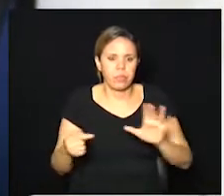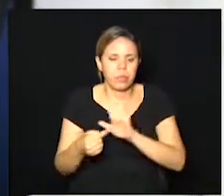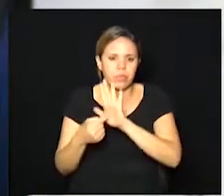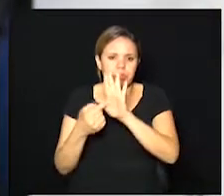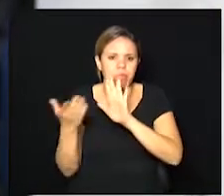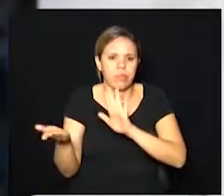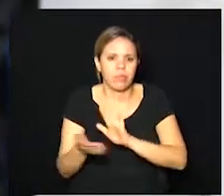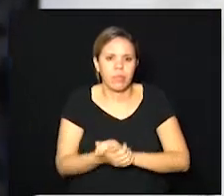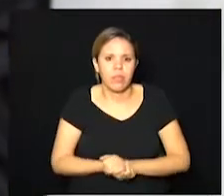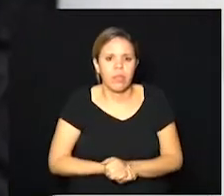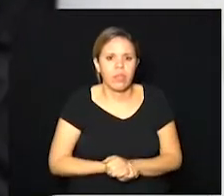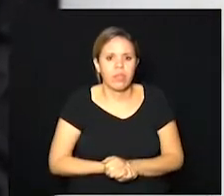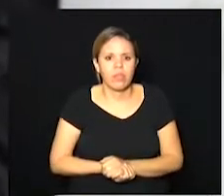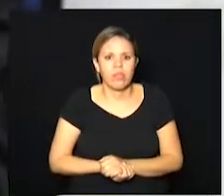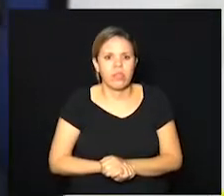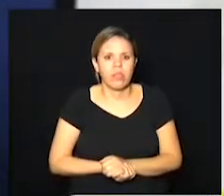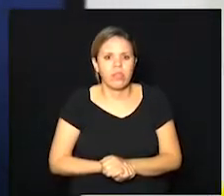aquele,